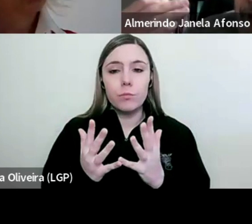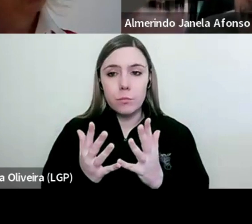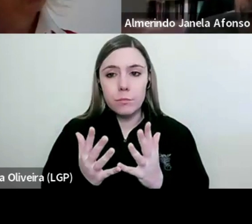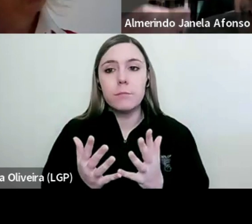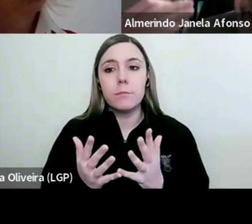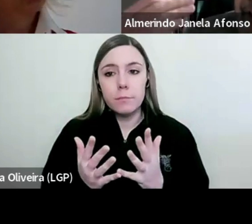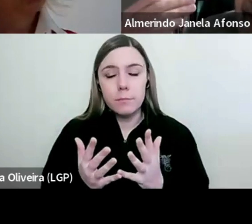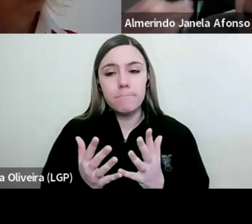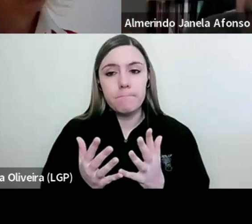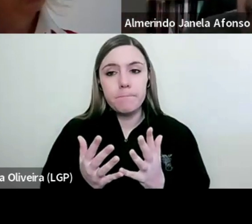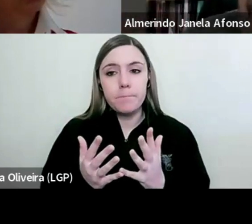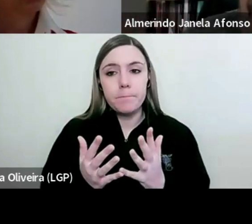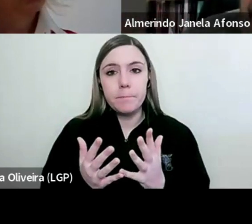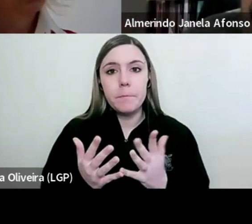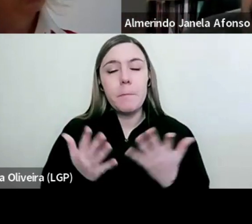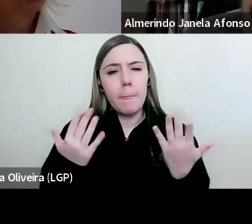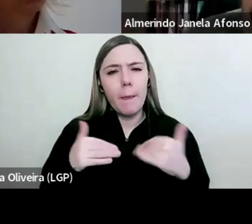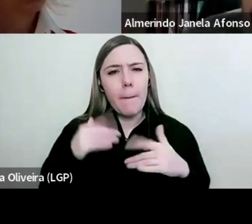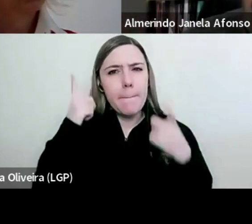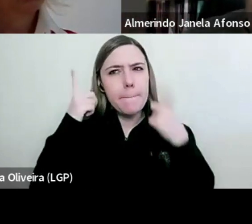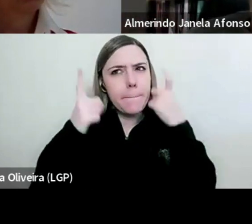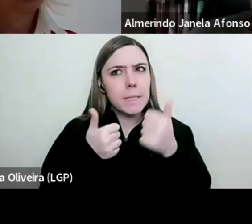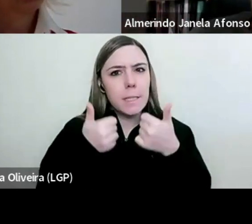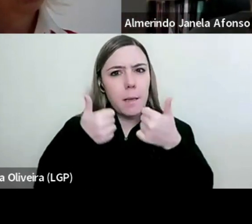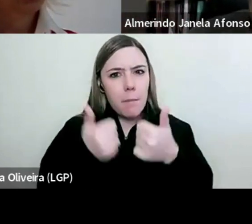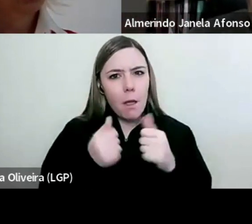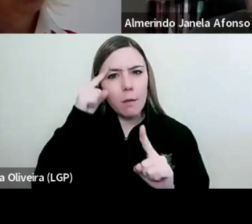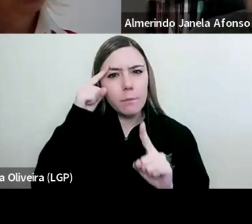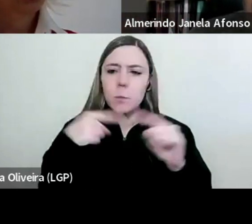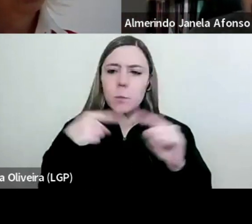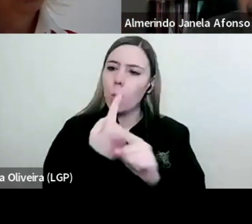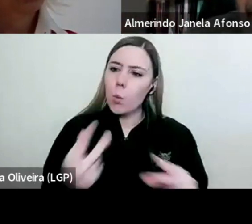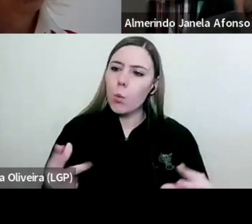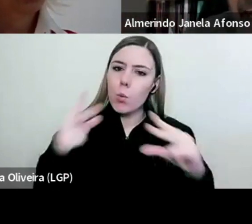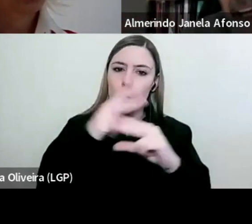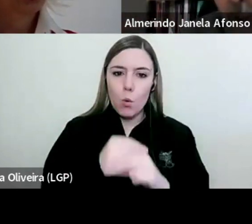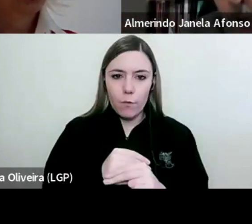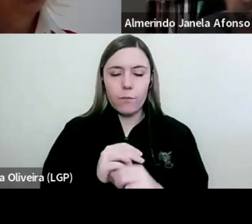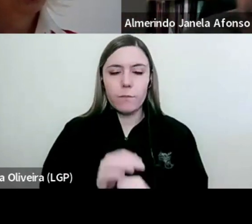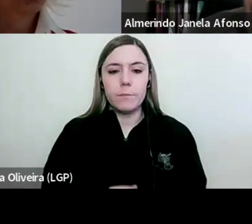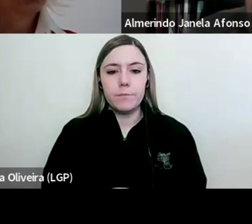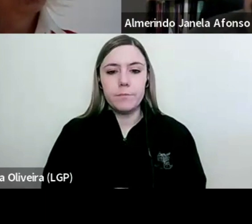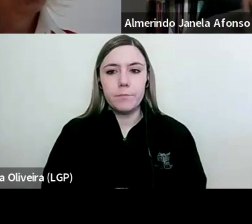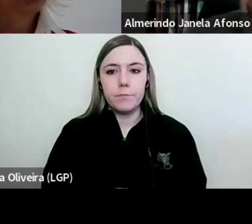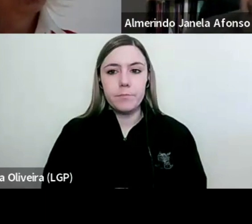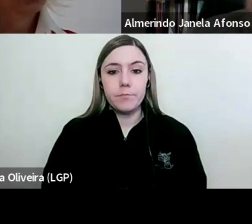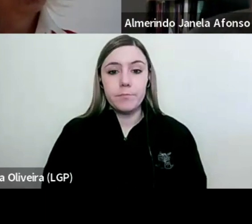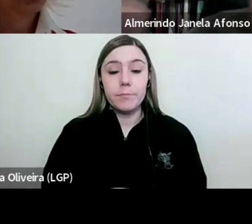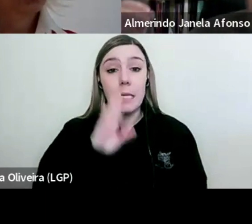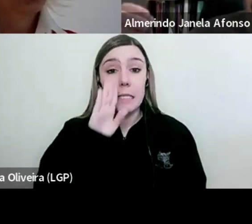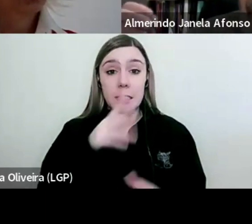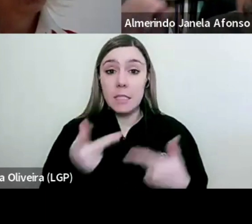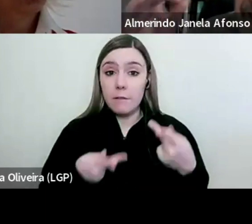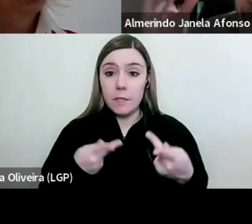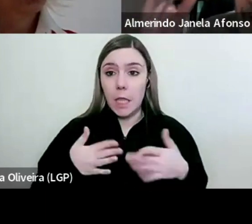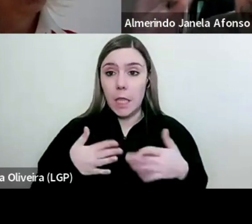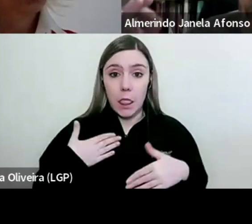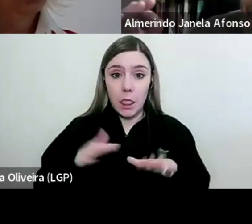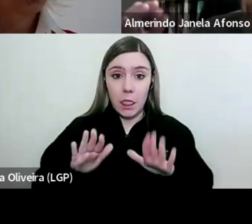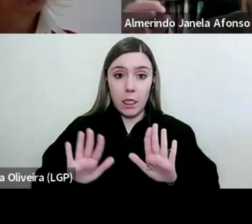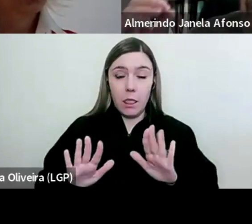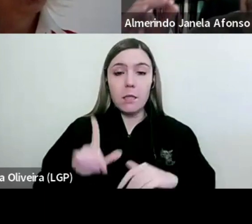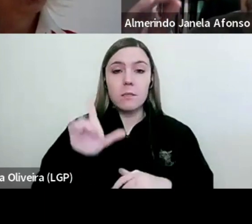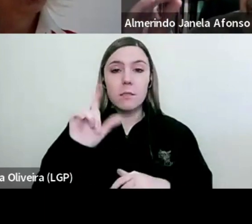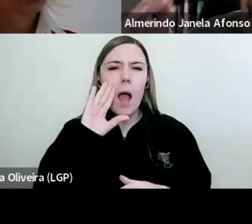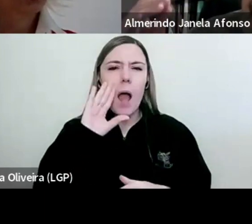larga abertura crítica e de inovação. A recusa da avaliação, a pressão dos